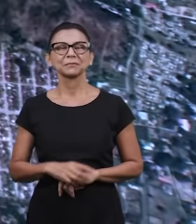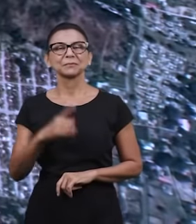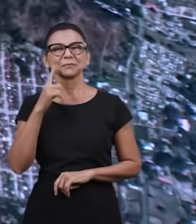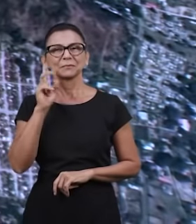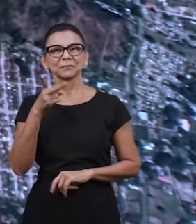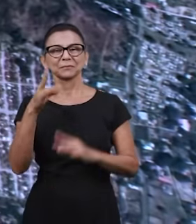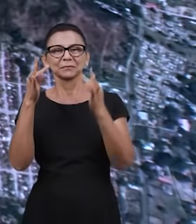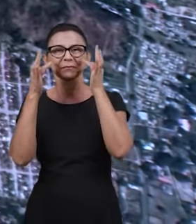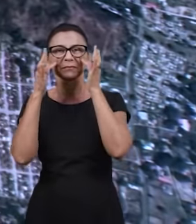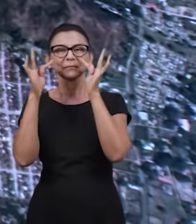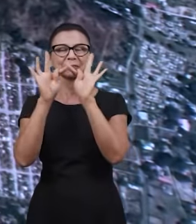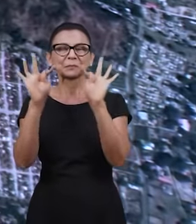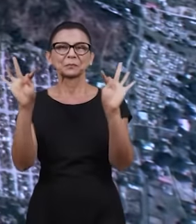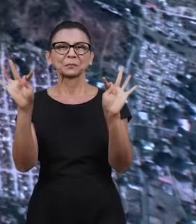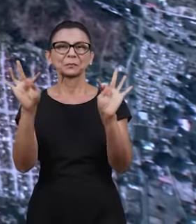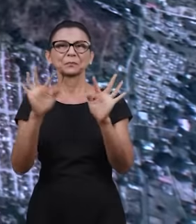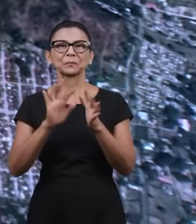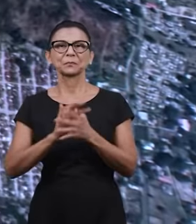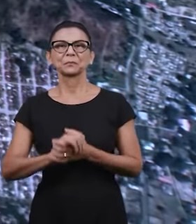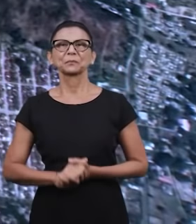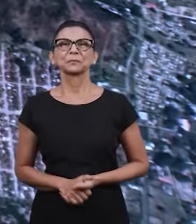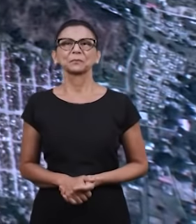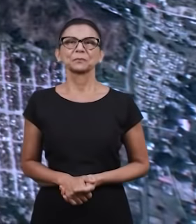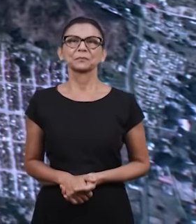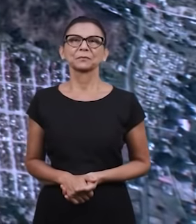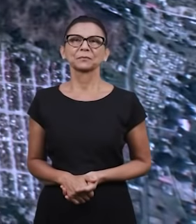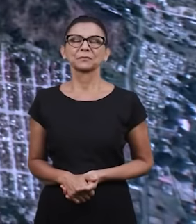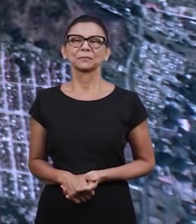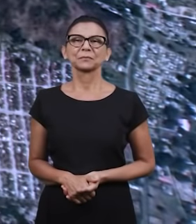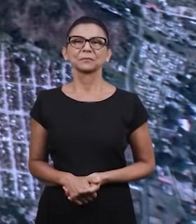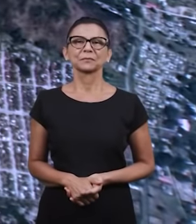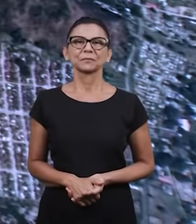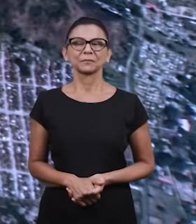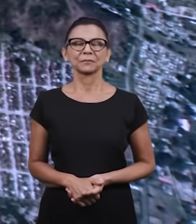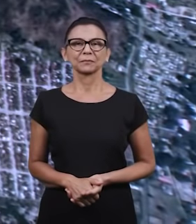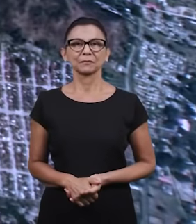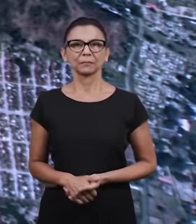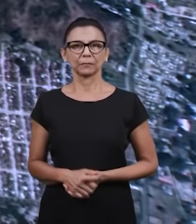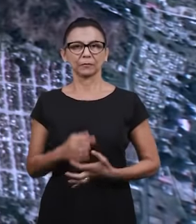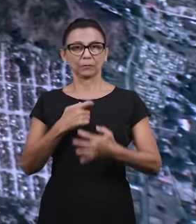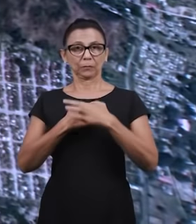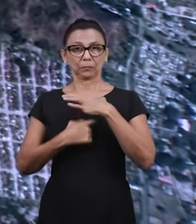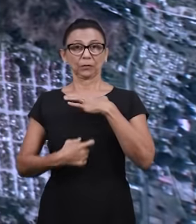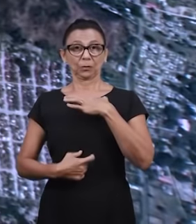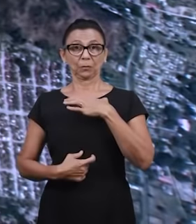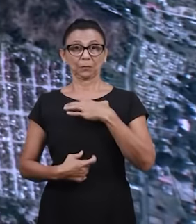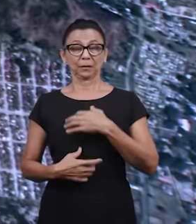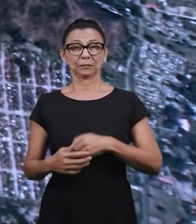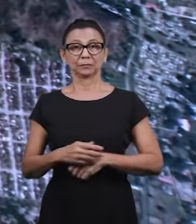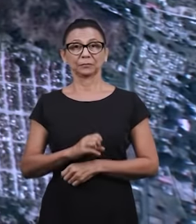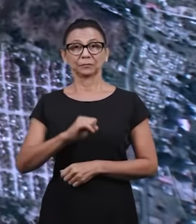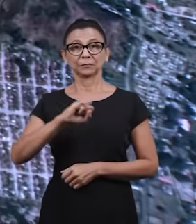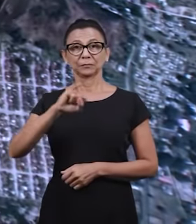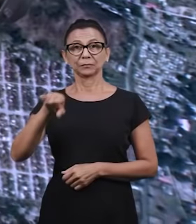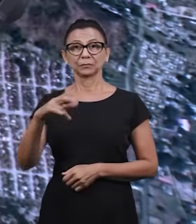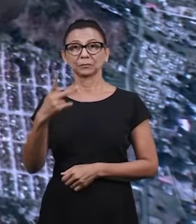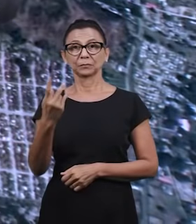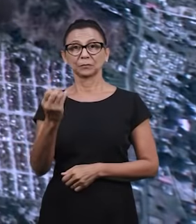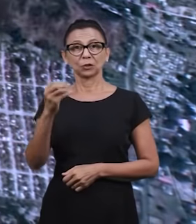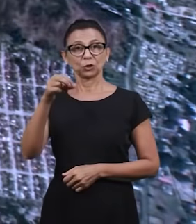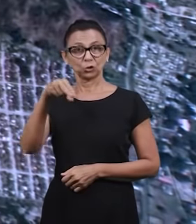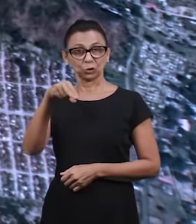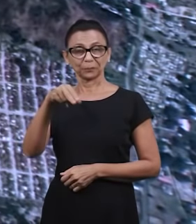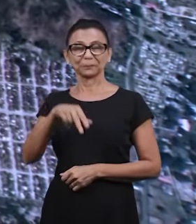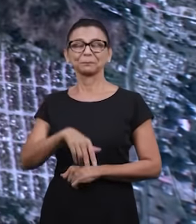mais um testemunho e esse testemunho é também de Guadabita, só que agora quem vai falar é um obreiro, o nosso irmão John,